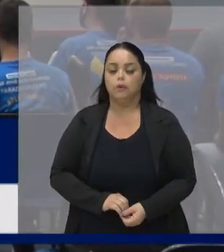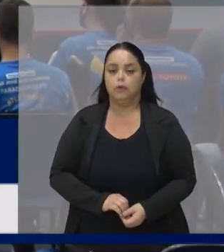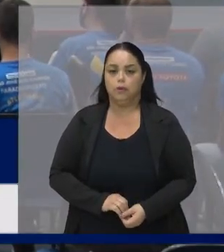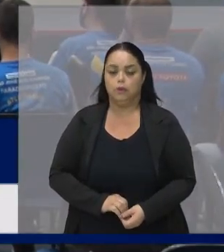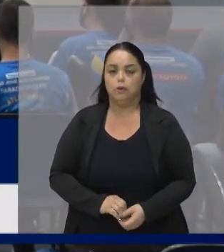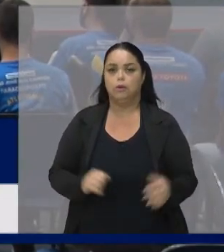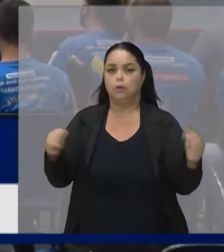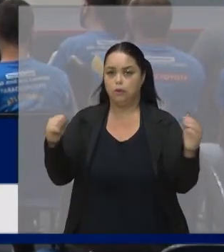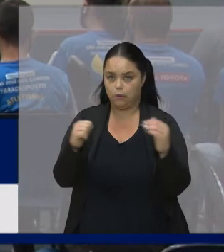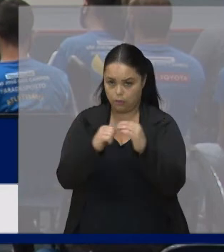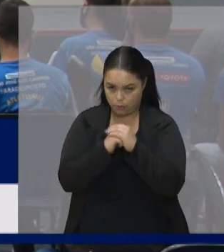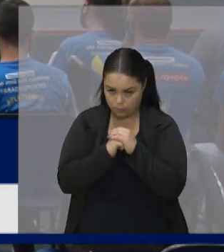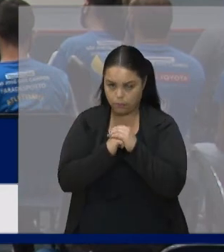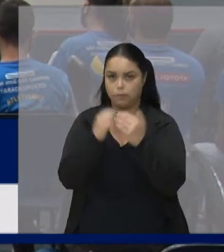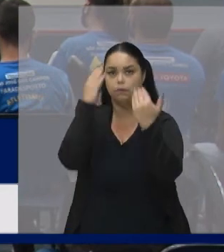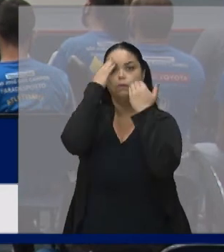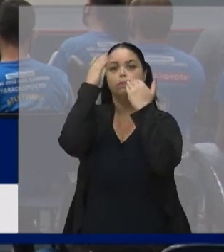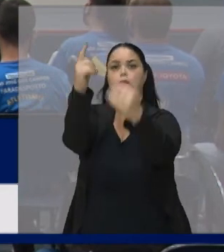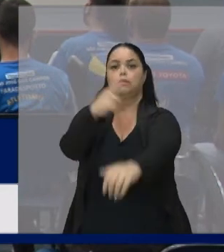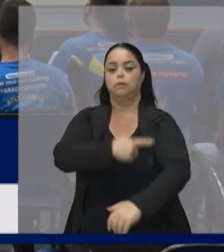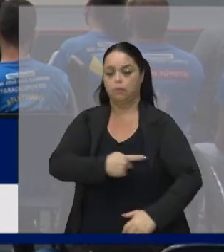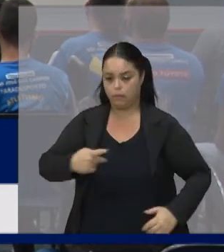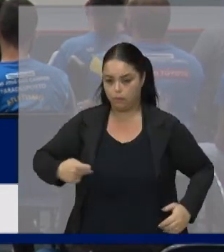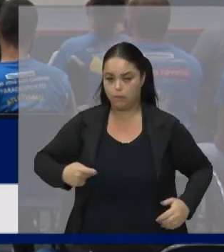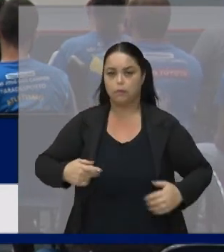Amém. Obrigado, pastor.